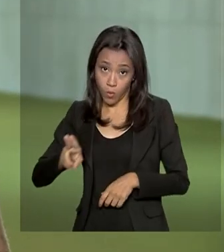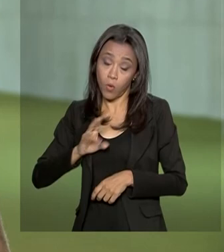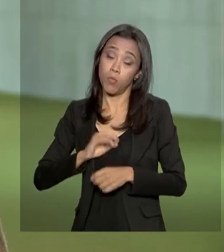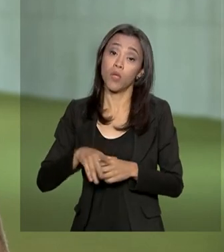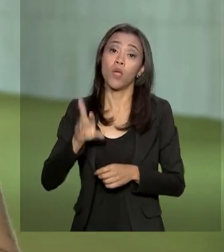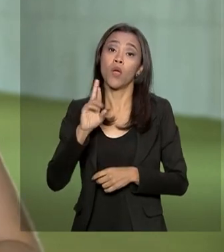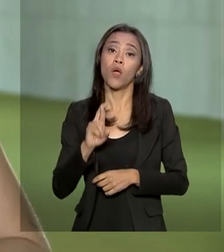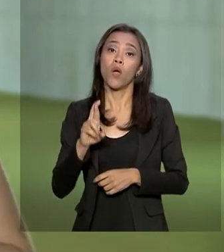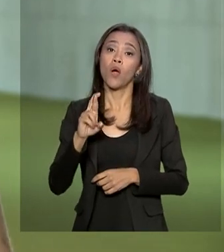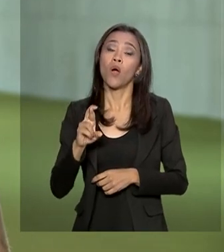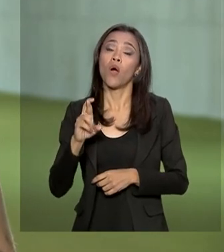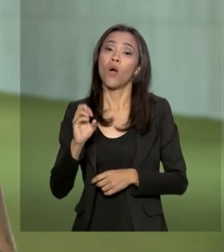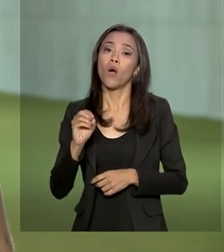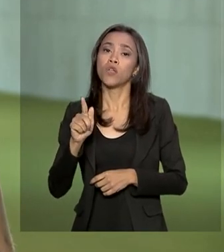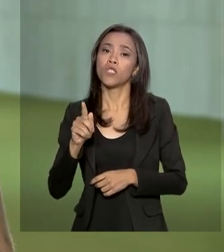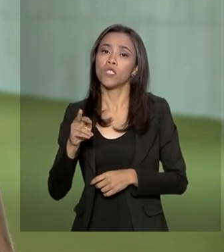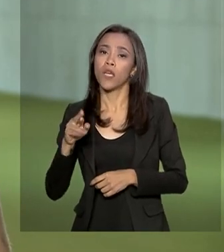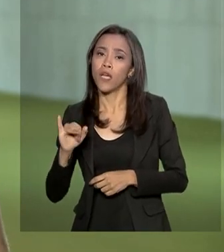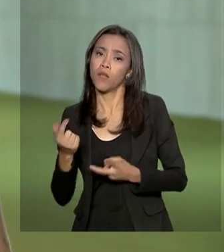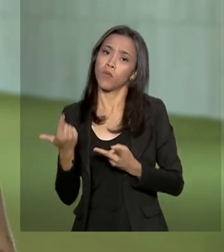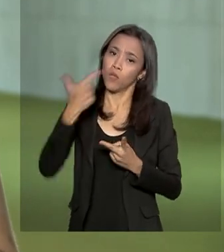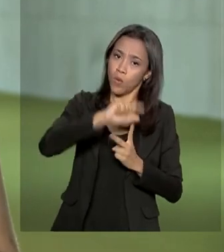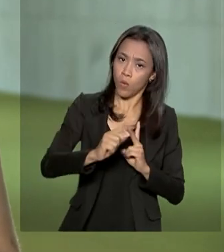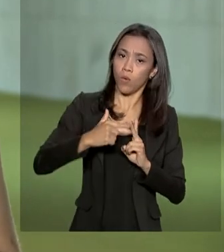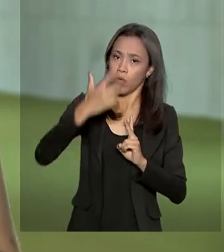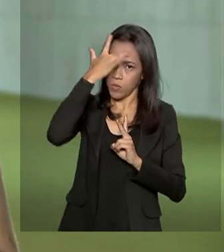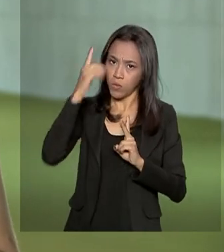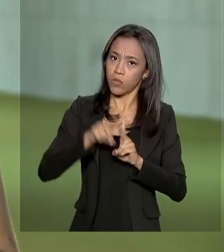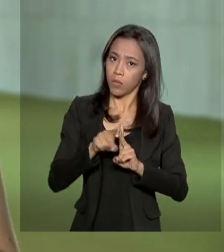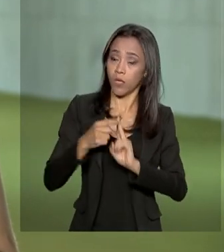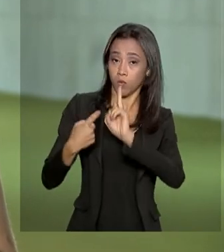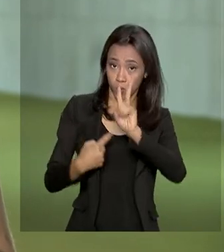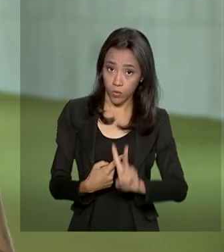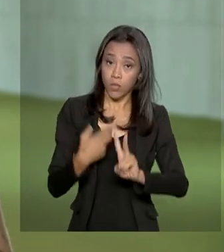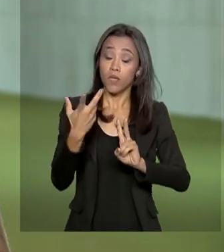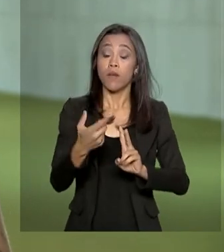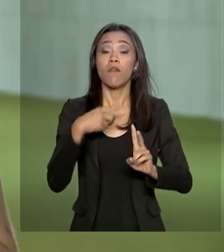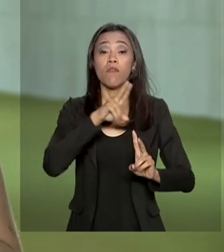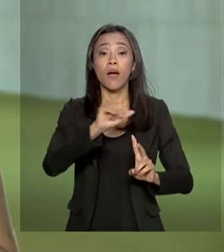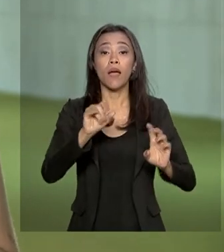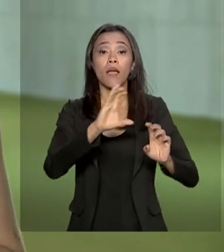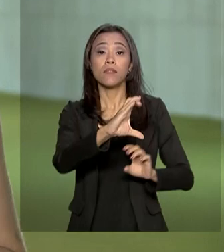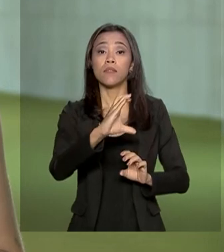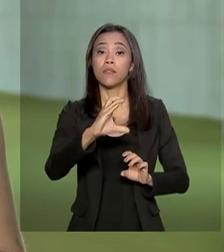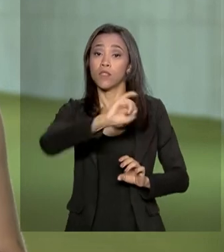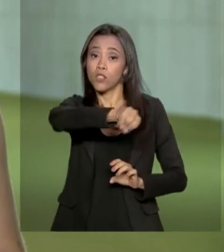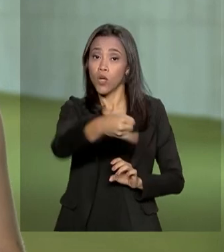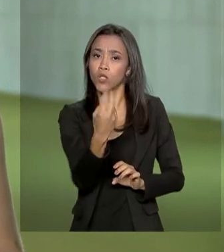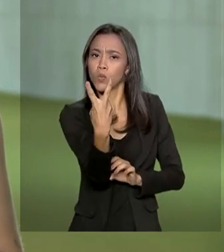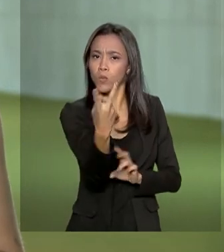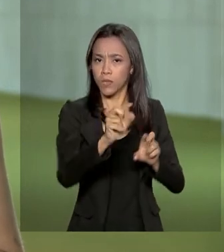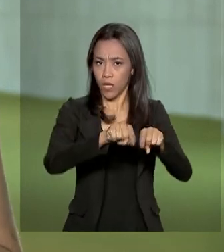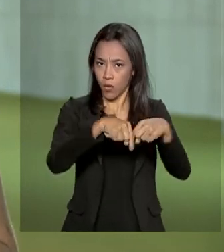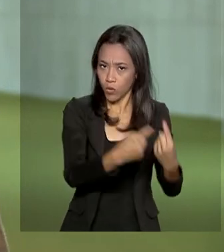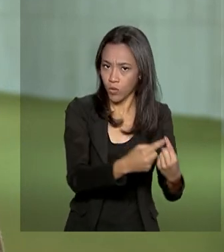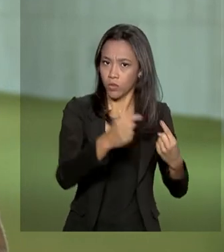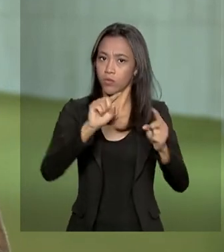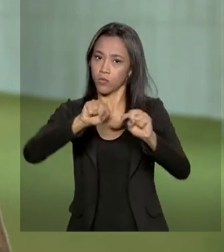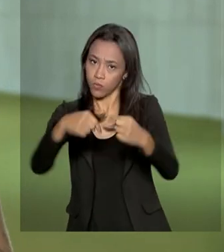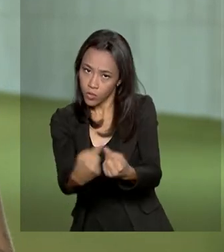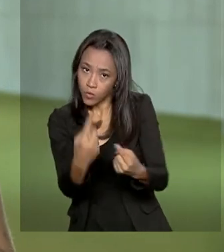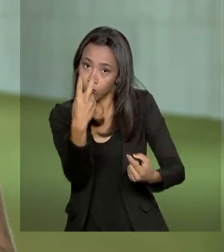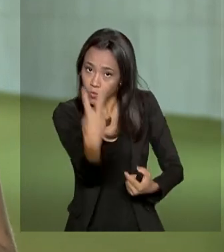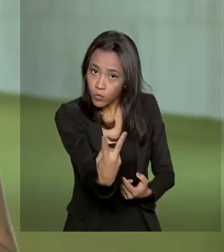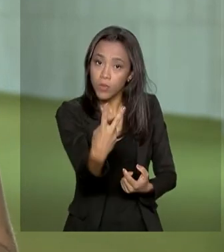Leandro Rolim. Pra vencer o cronograma que foi previsto inicialmente, a CCJ vai realizar então duas reuniões por dia. O